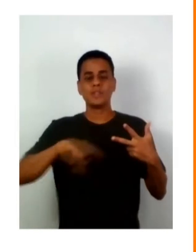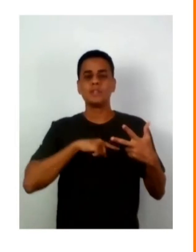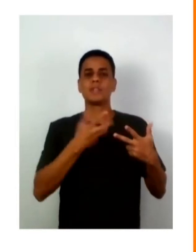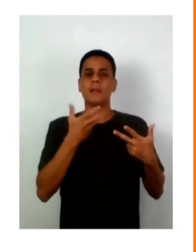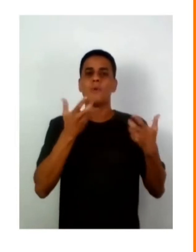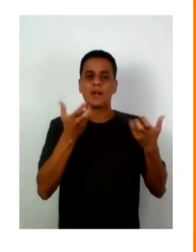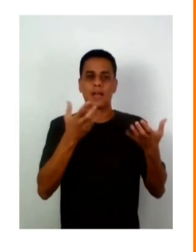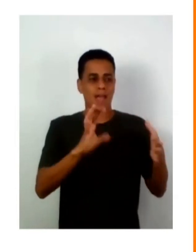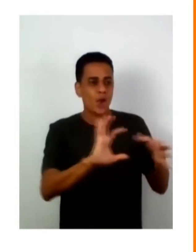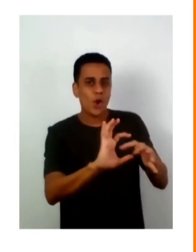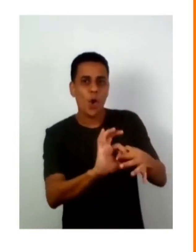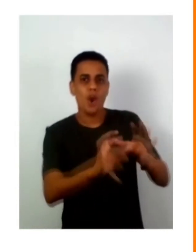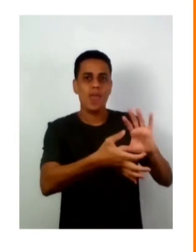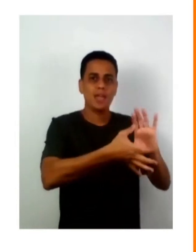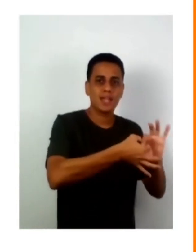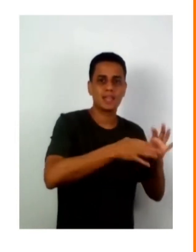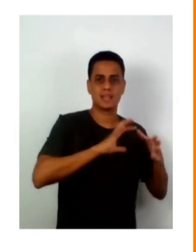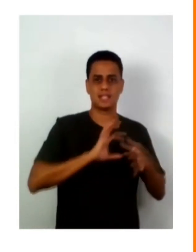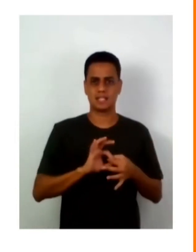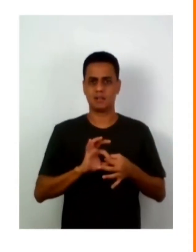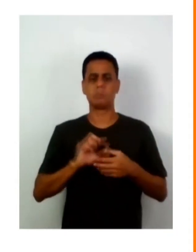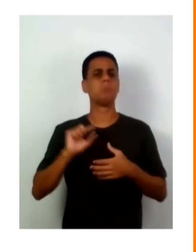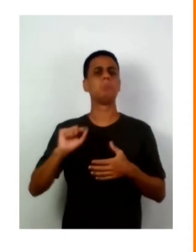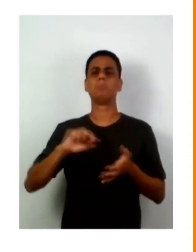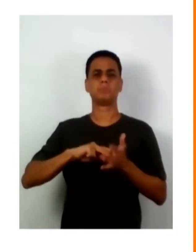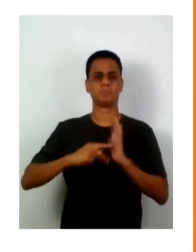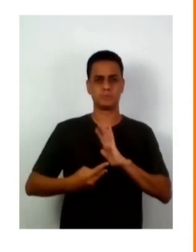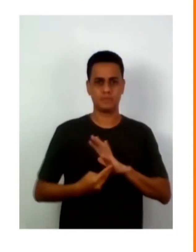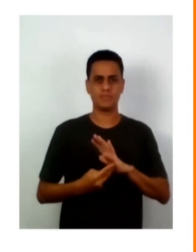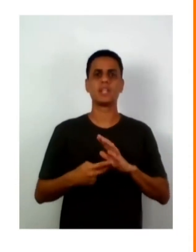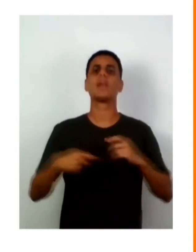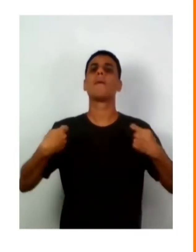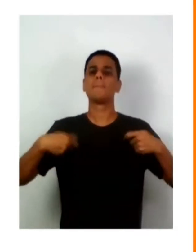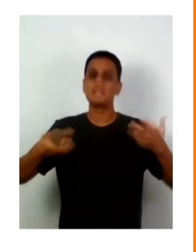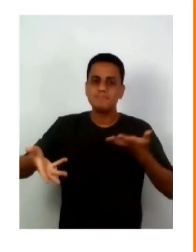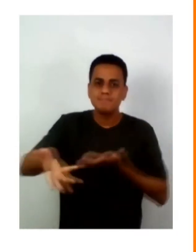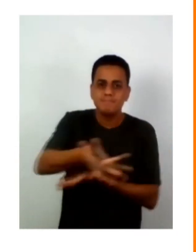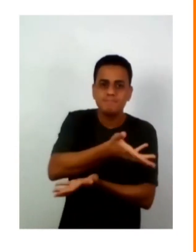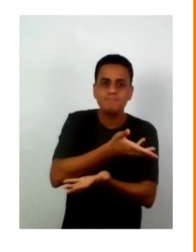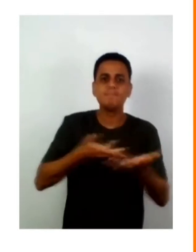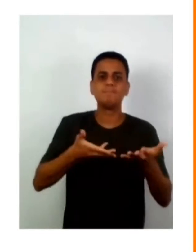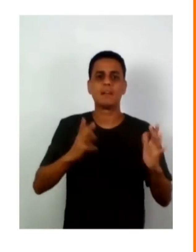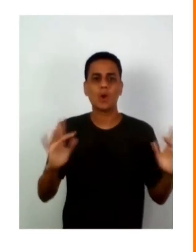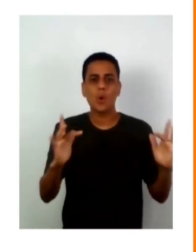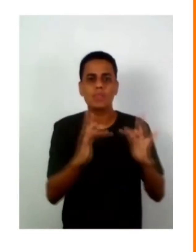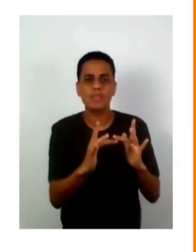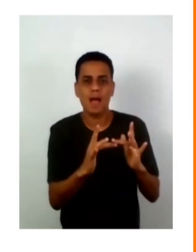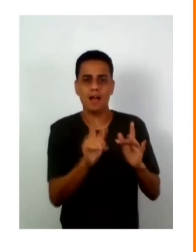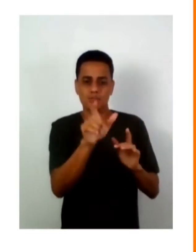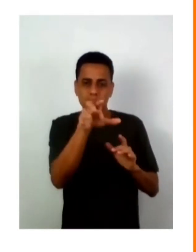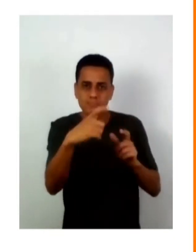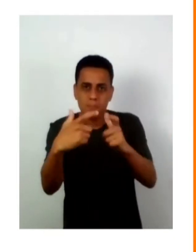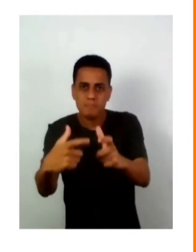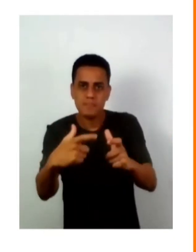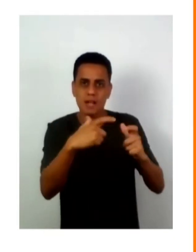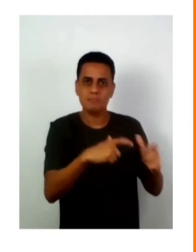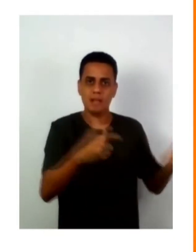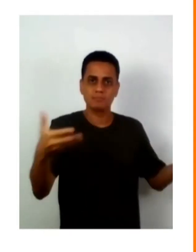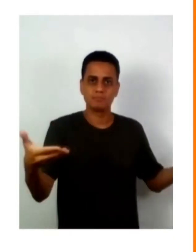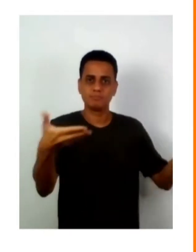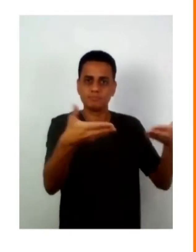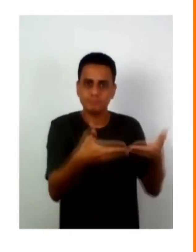também para nós. E conectar implica na interação natural que gera um vínculo